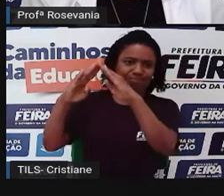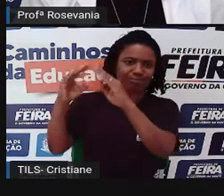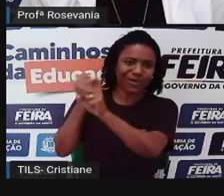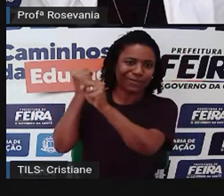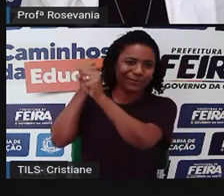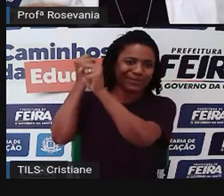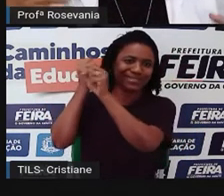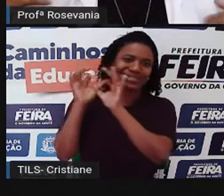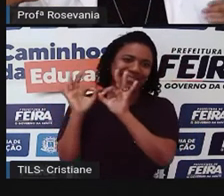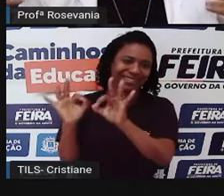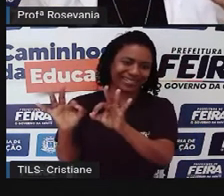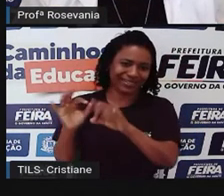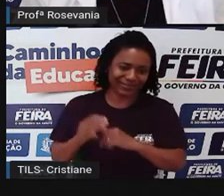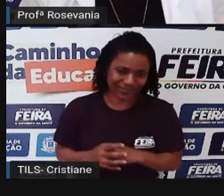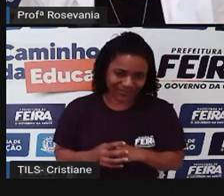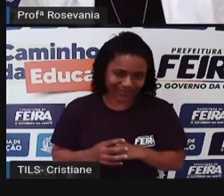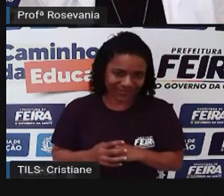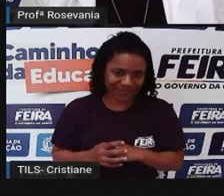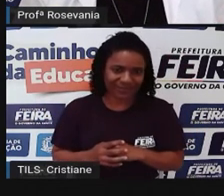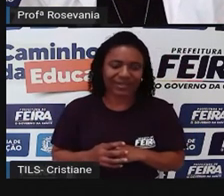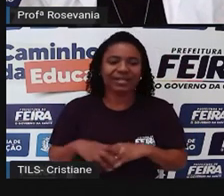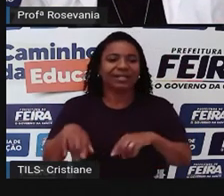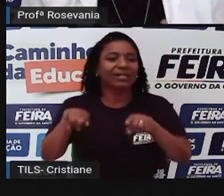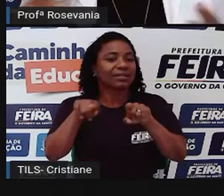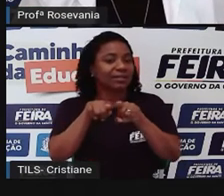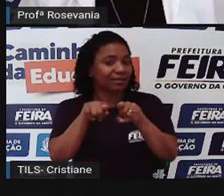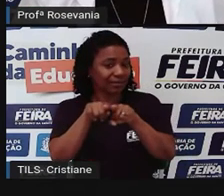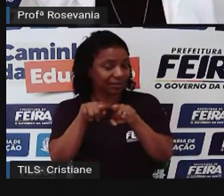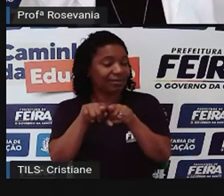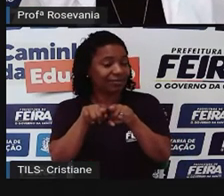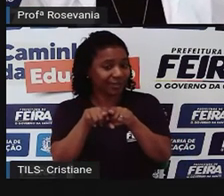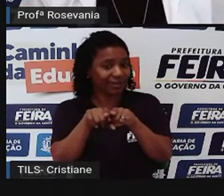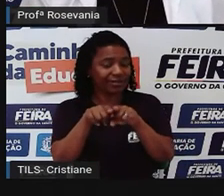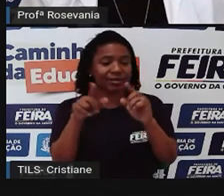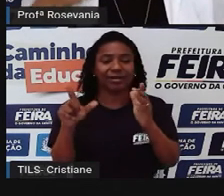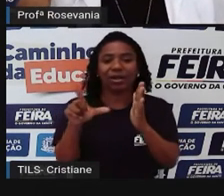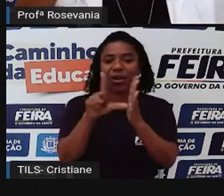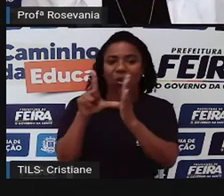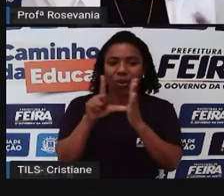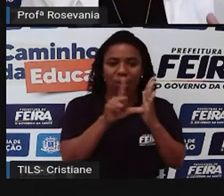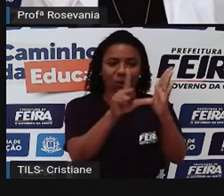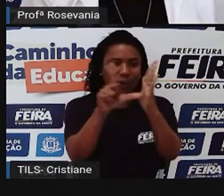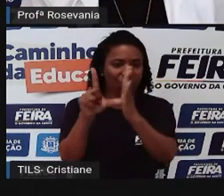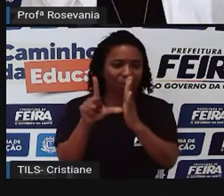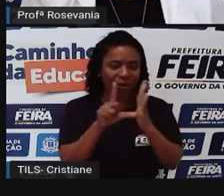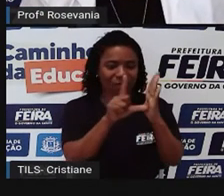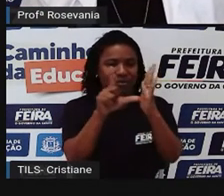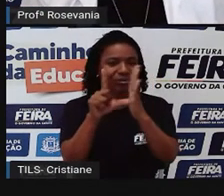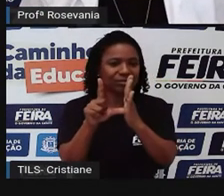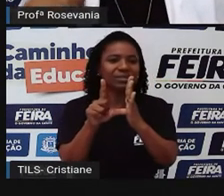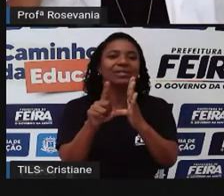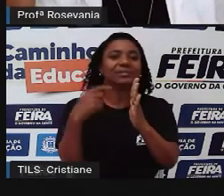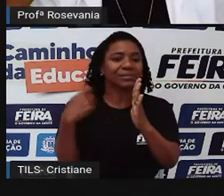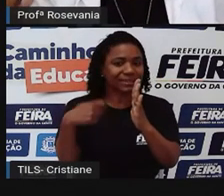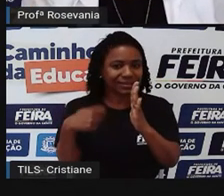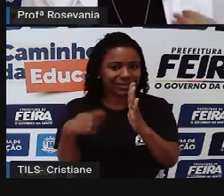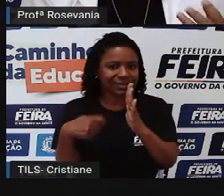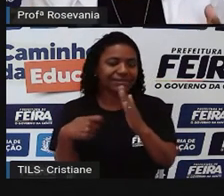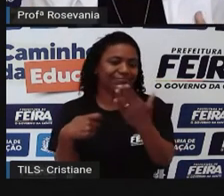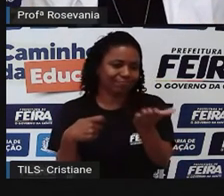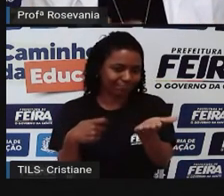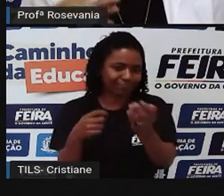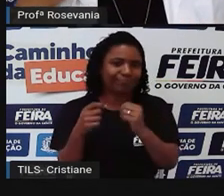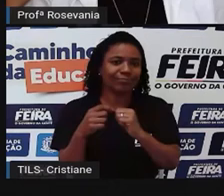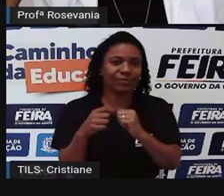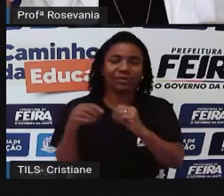produto. Não tem como você montar uma loja sem também, né, passar por esses profissionais, até mesmo,